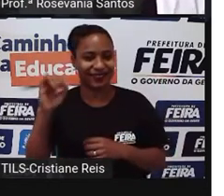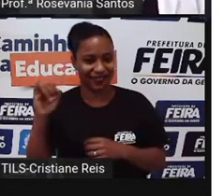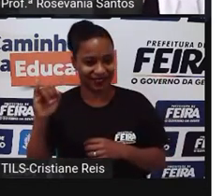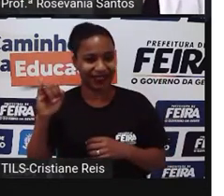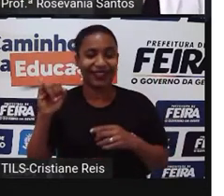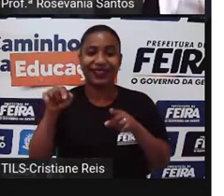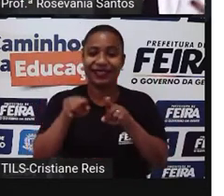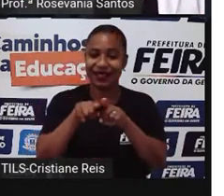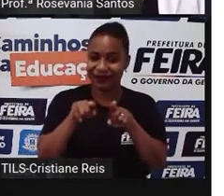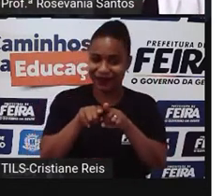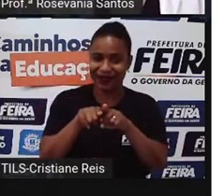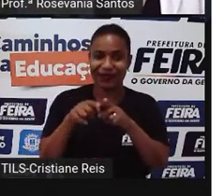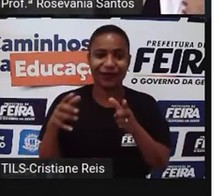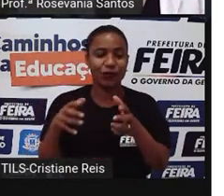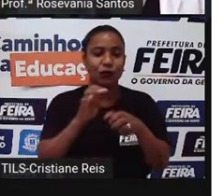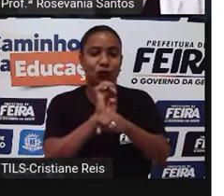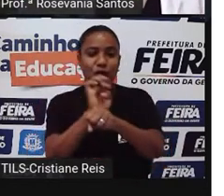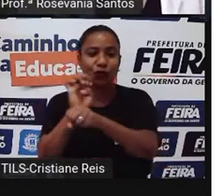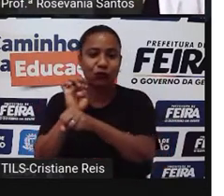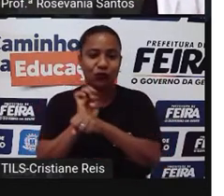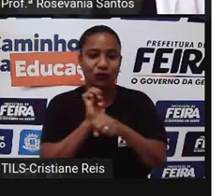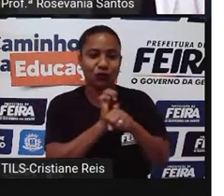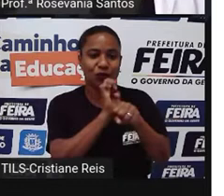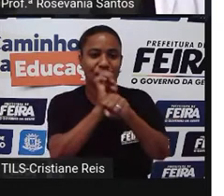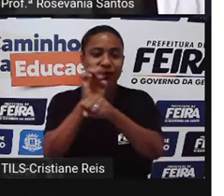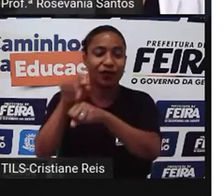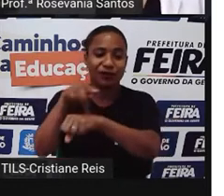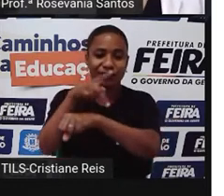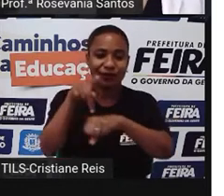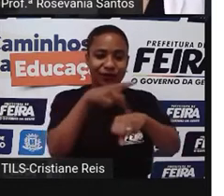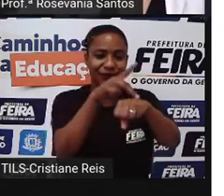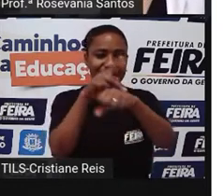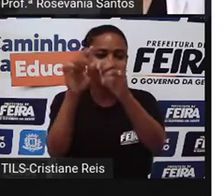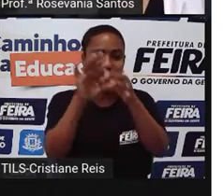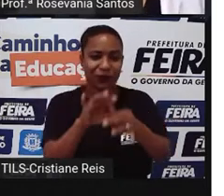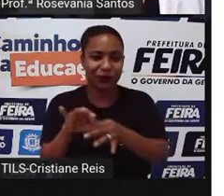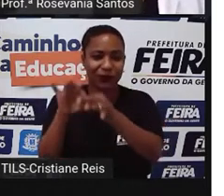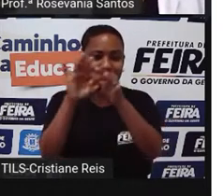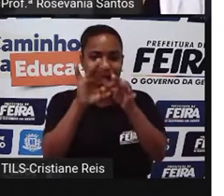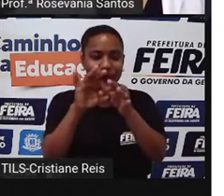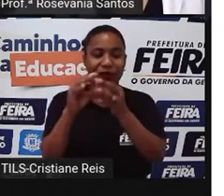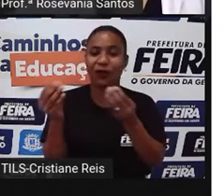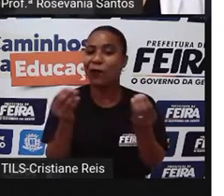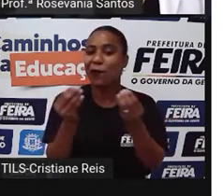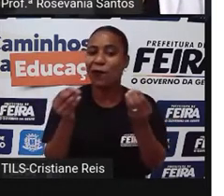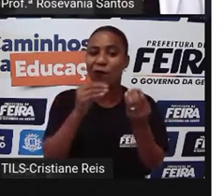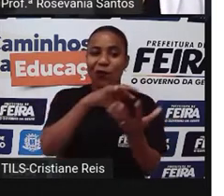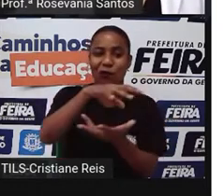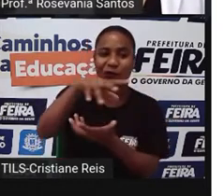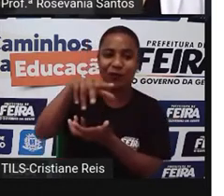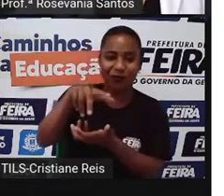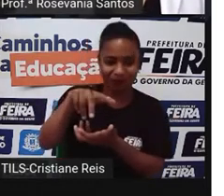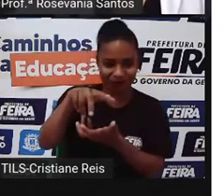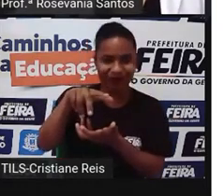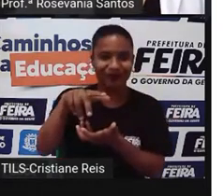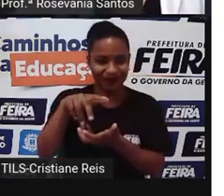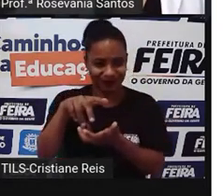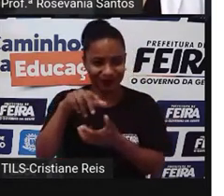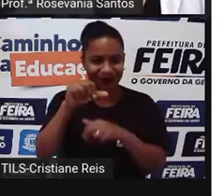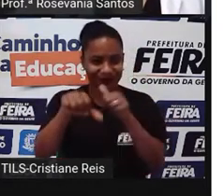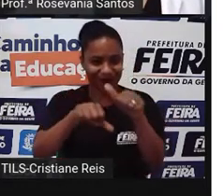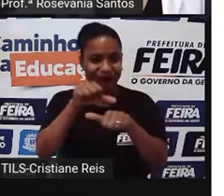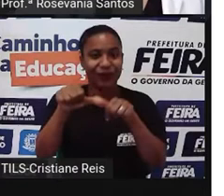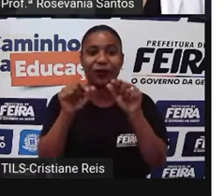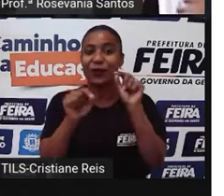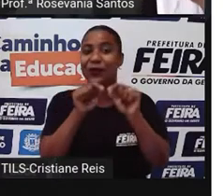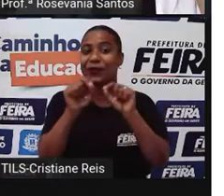Independentes. Como é que isso, né? Interfere geopoliticamente no mundo, é o que nós vamos, né? falar. Então, dentro dessa ideia aqui,